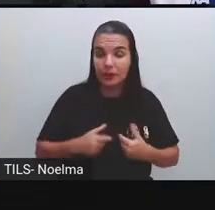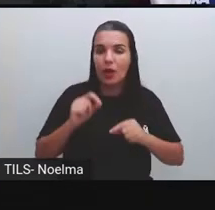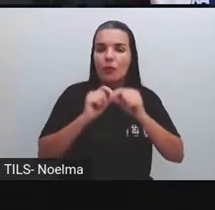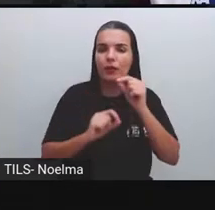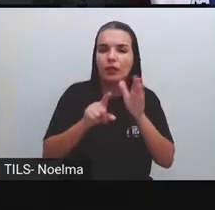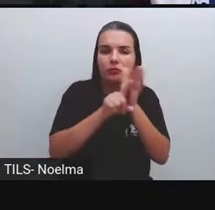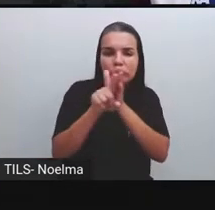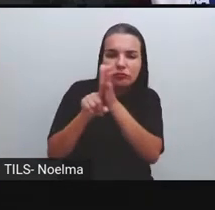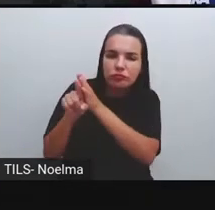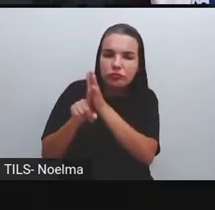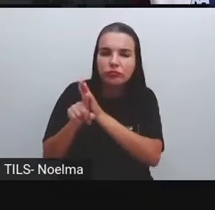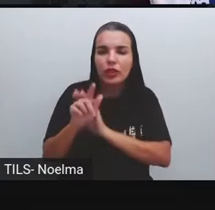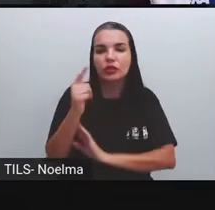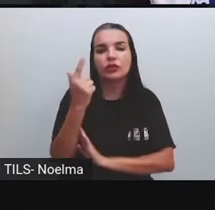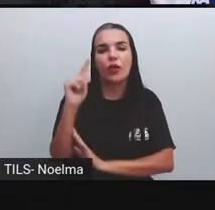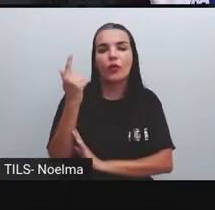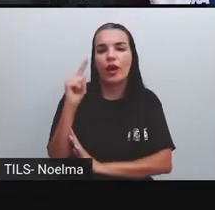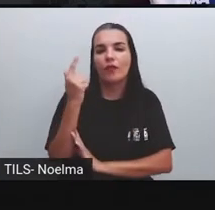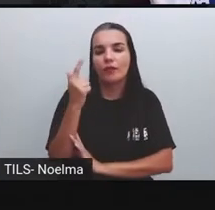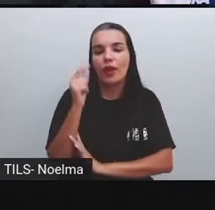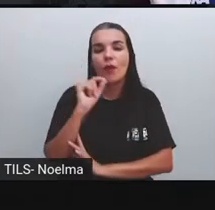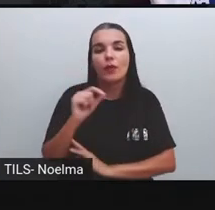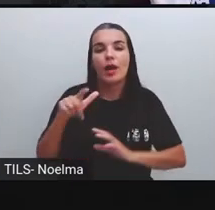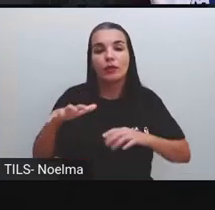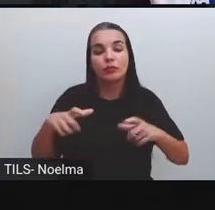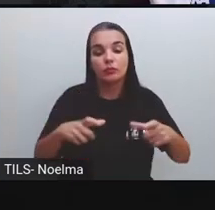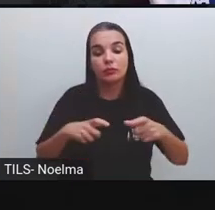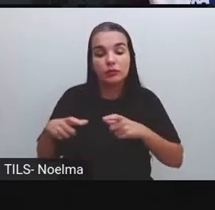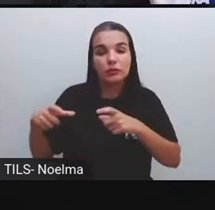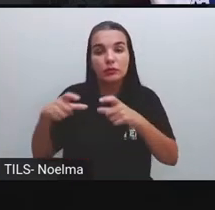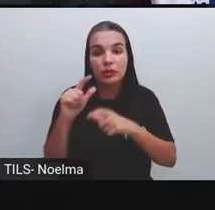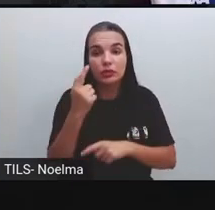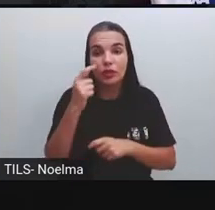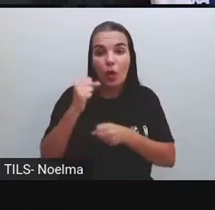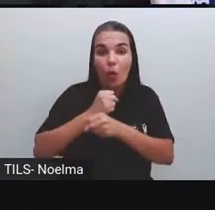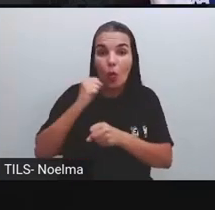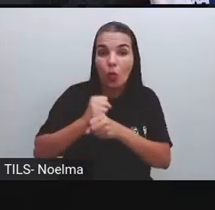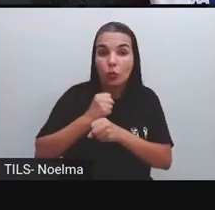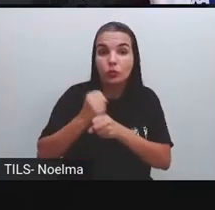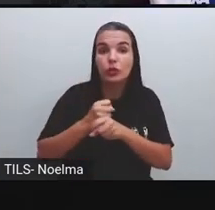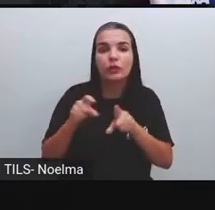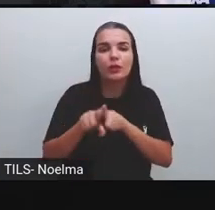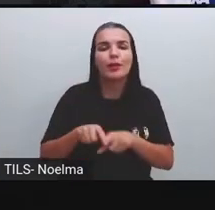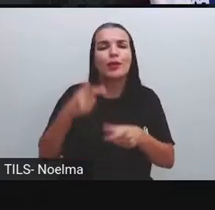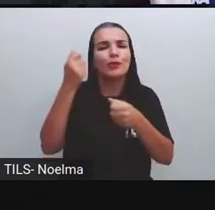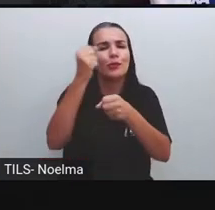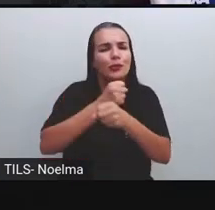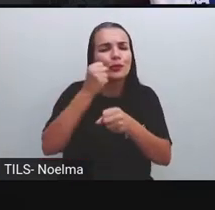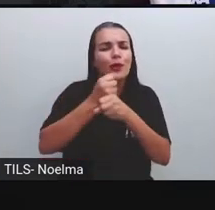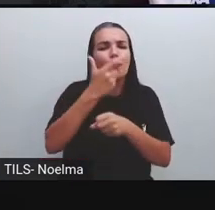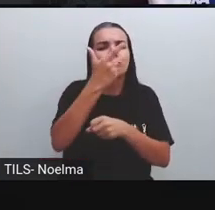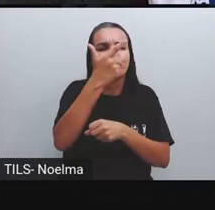estudo da geografia. O espaço geográfico construído e reconstruído